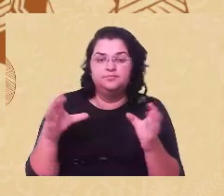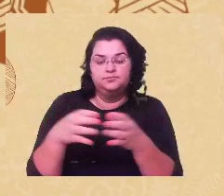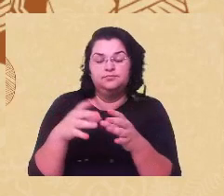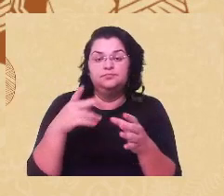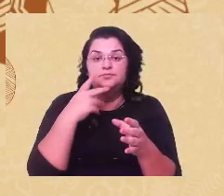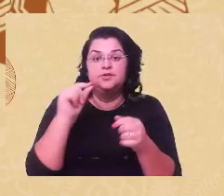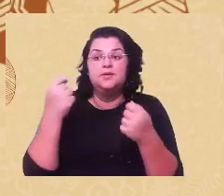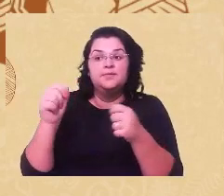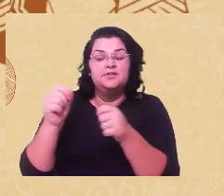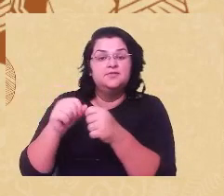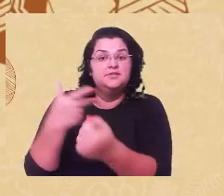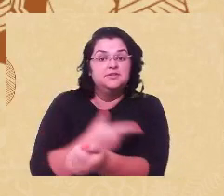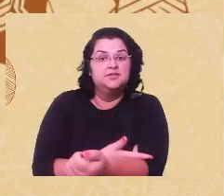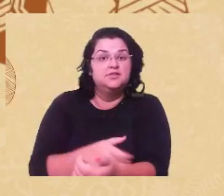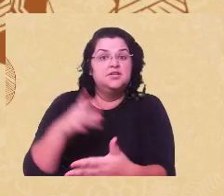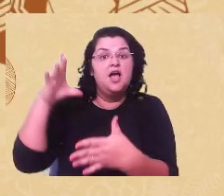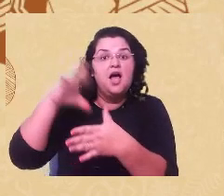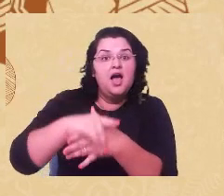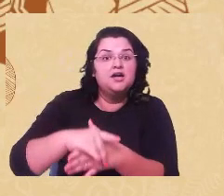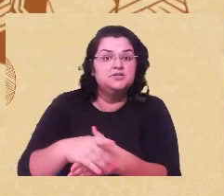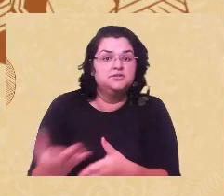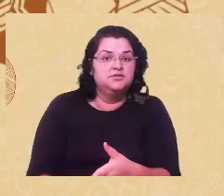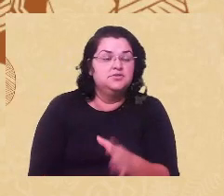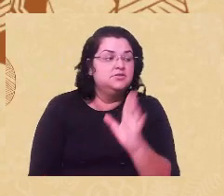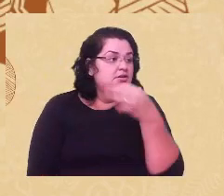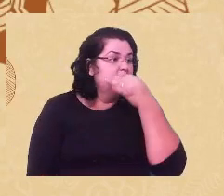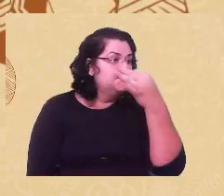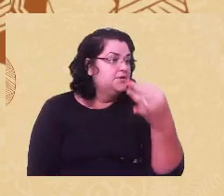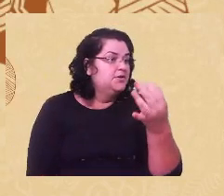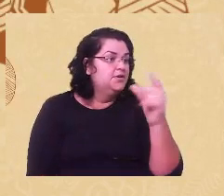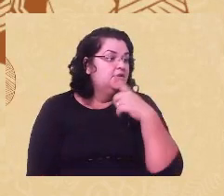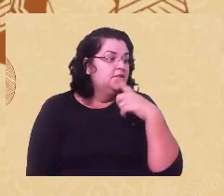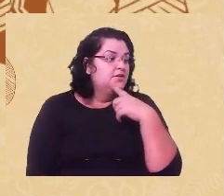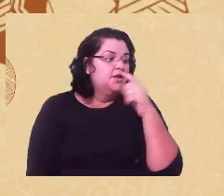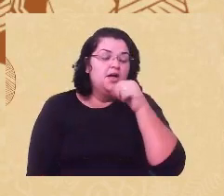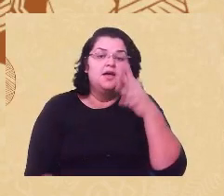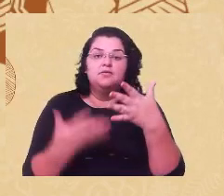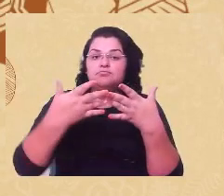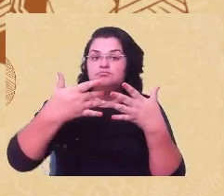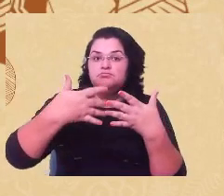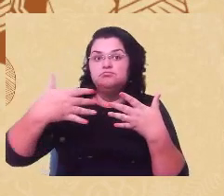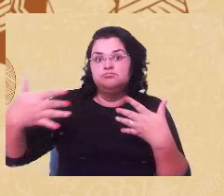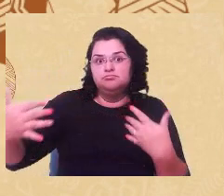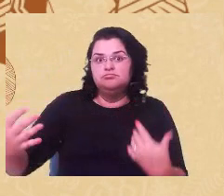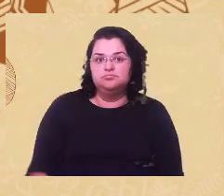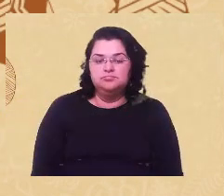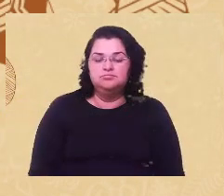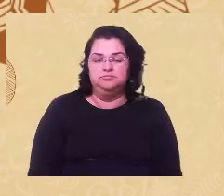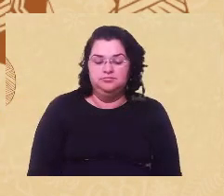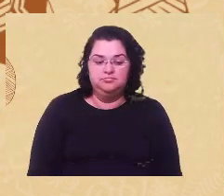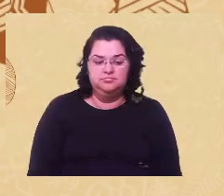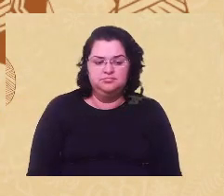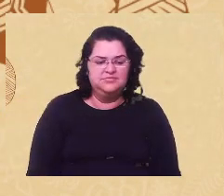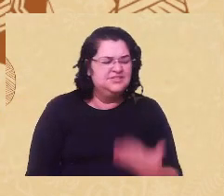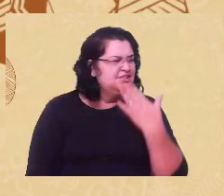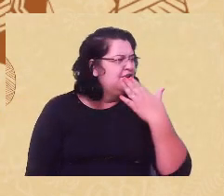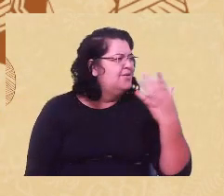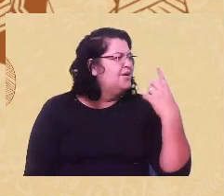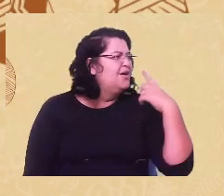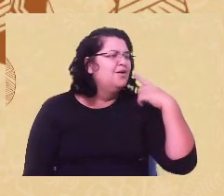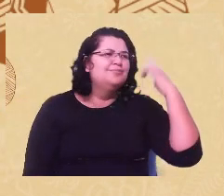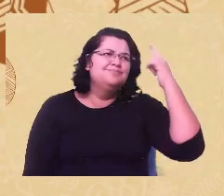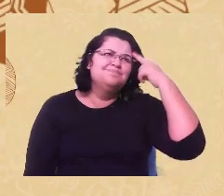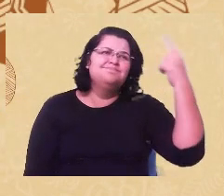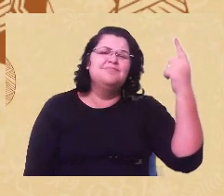teste de HIV, né, e a justificativa é porque ela é uma mulher transexual. Que tipo de lógica a gente ainda opera, né?